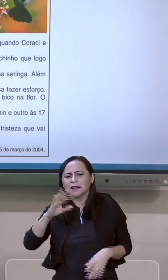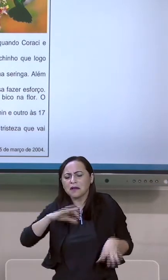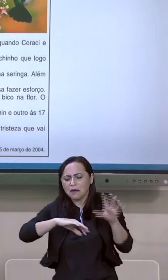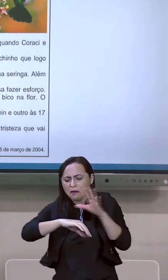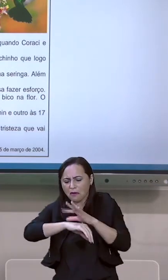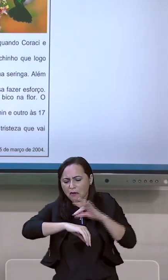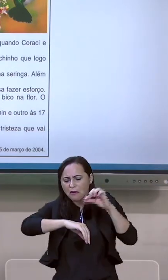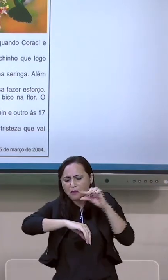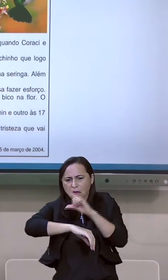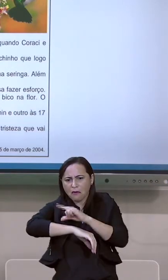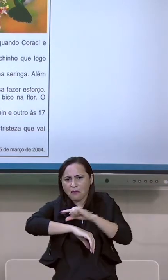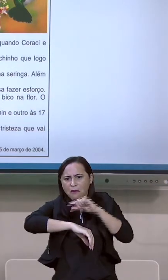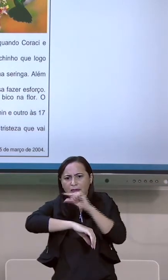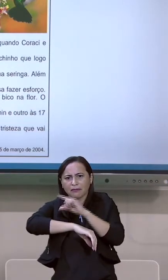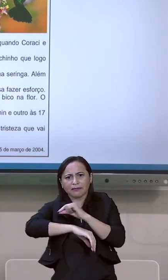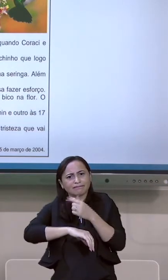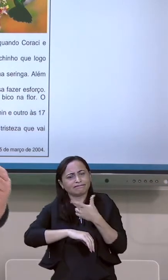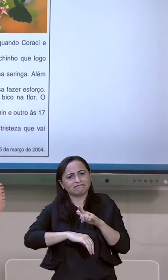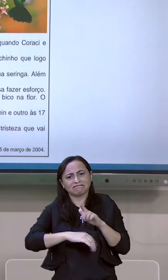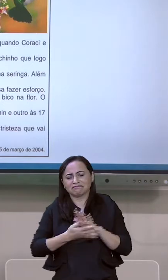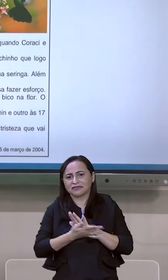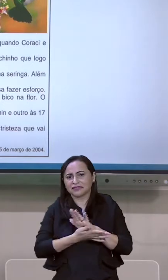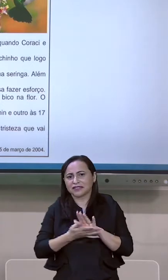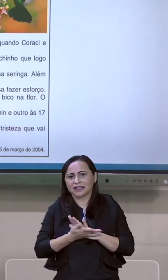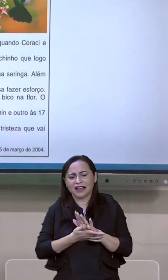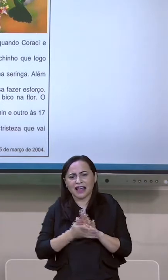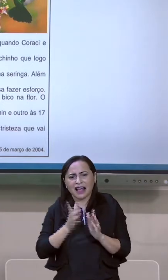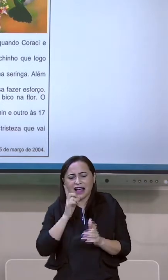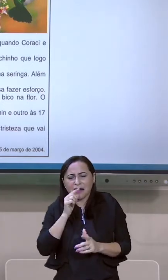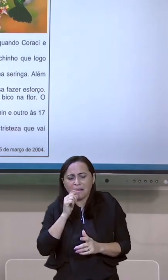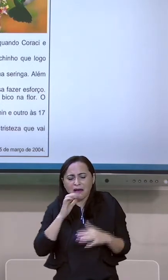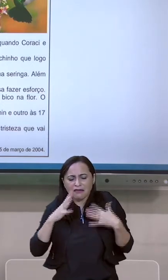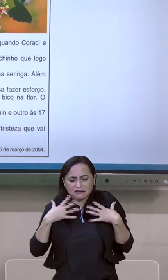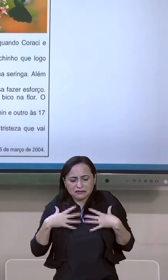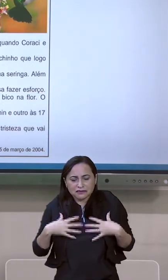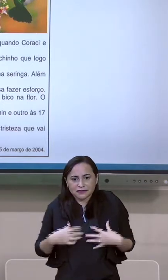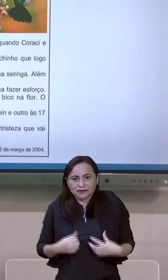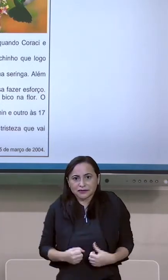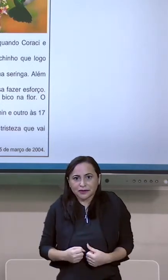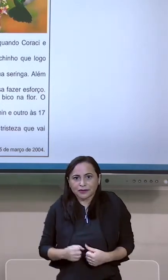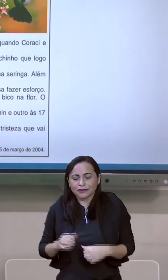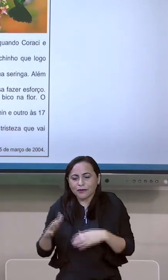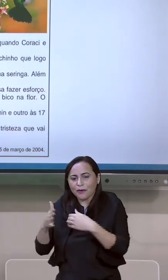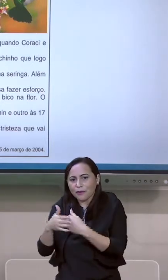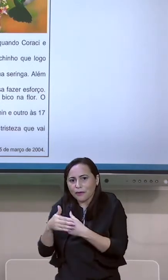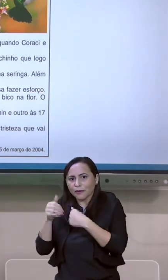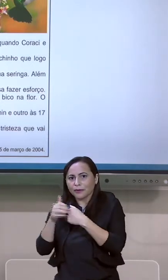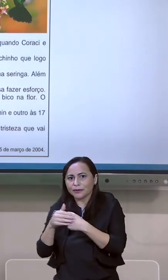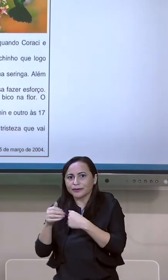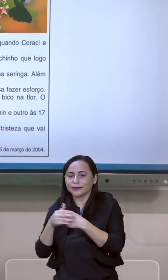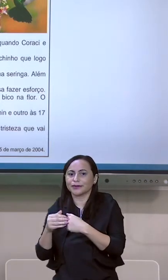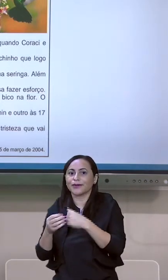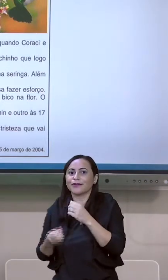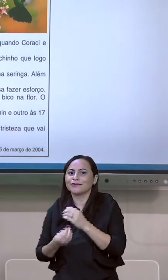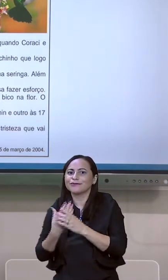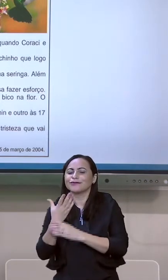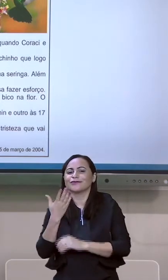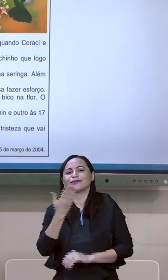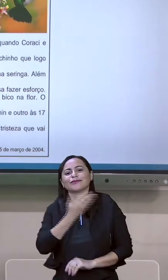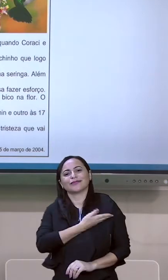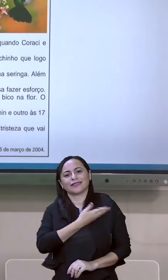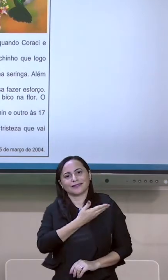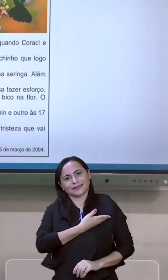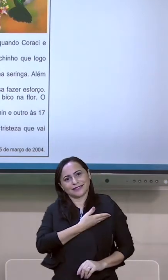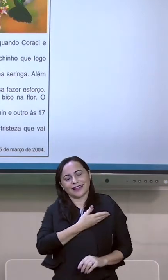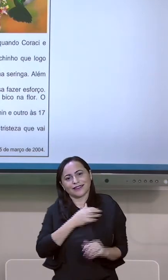dele e nasceu aí uma cumplicidade, uma amizade tão grande que, né? Eles levam